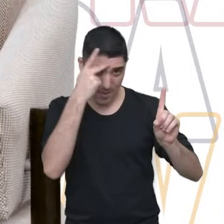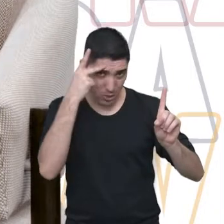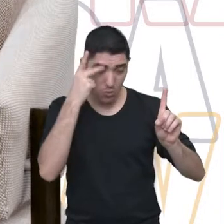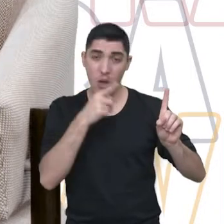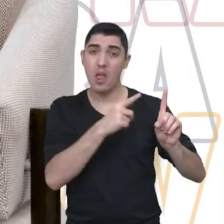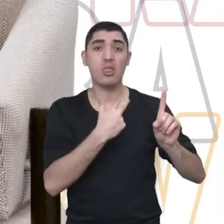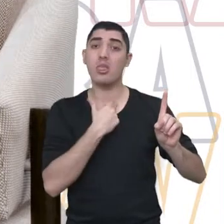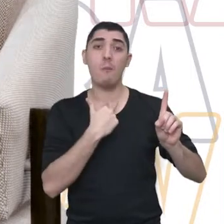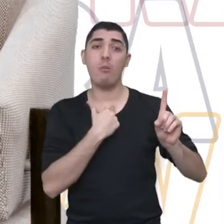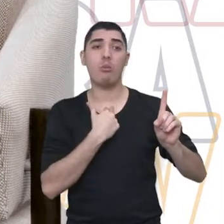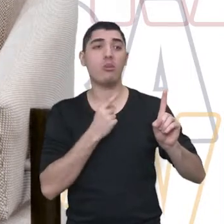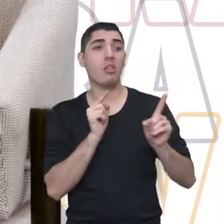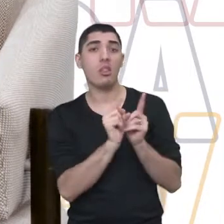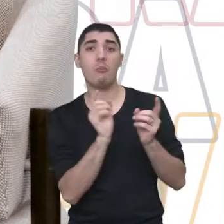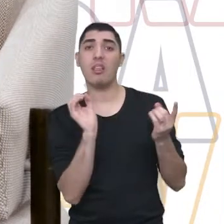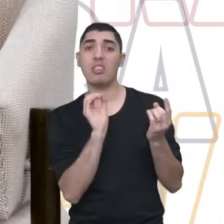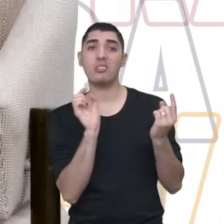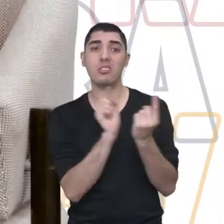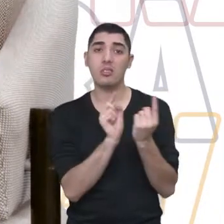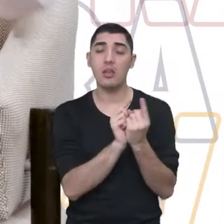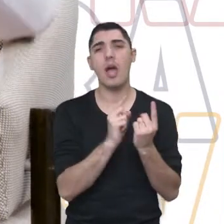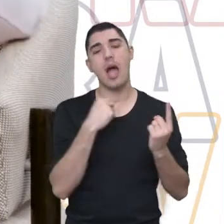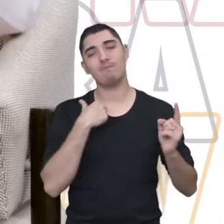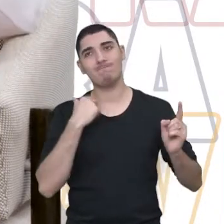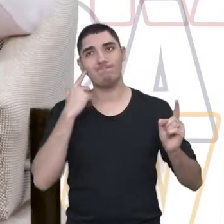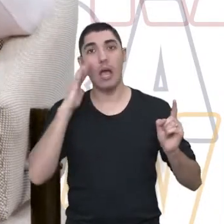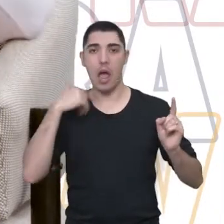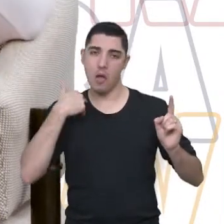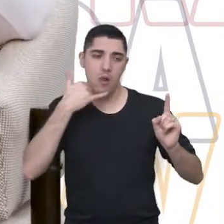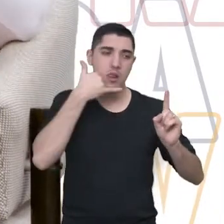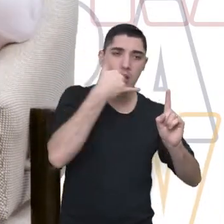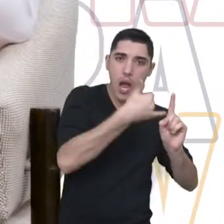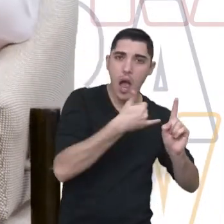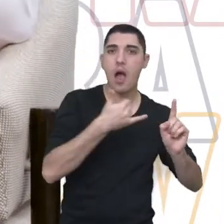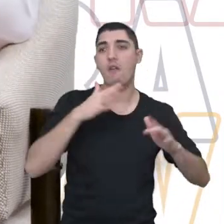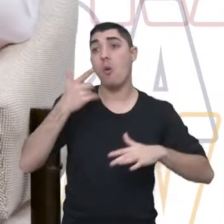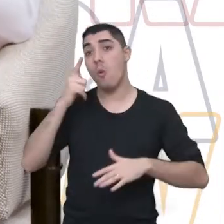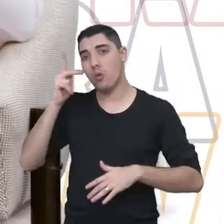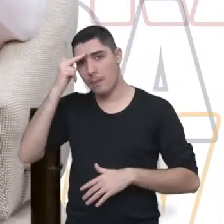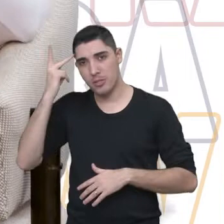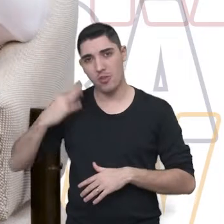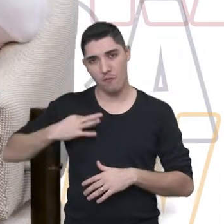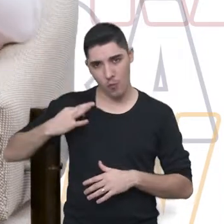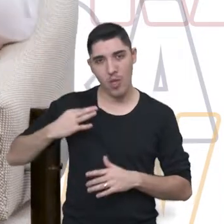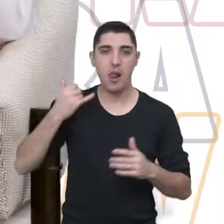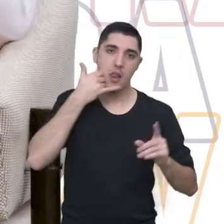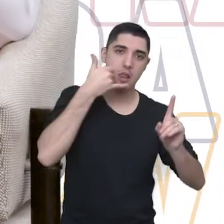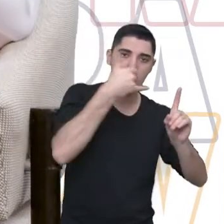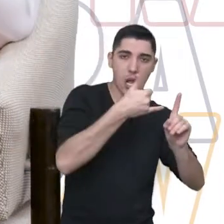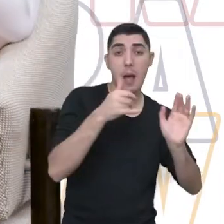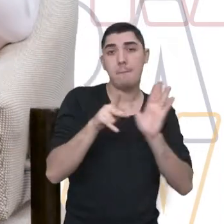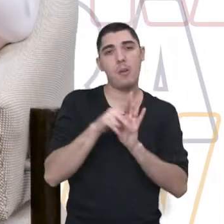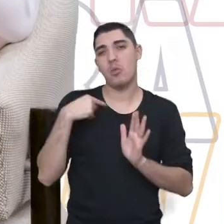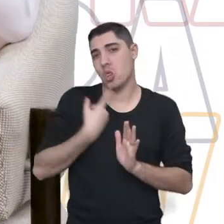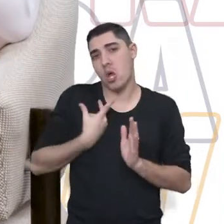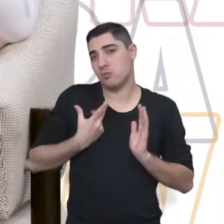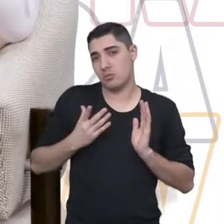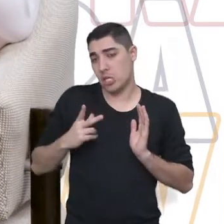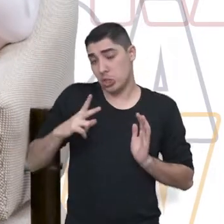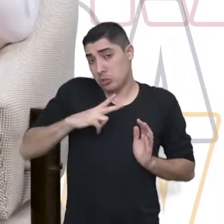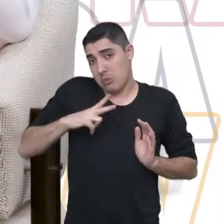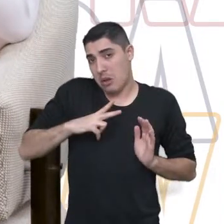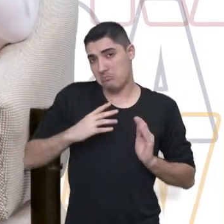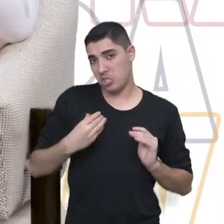atendimento. Então eu ligava, o outro ligava, o outro voluntário. A gente fazia assim de uma maneira bem caseira, né? E aí